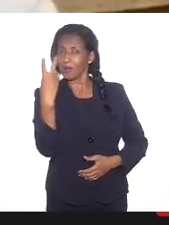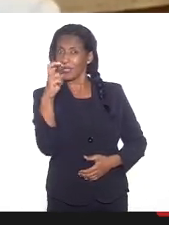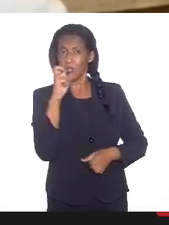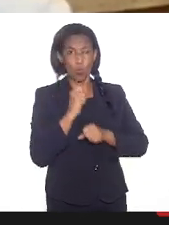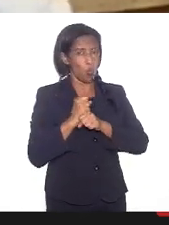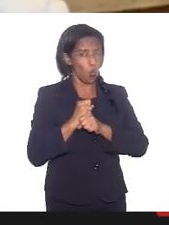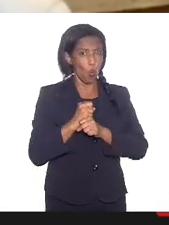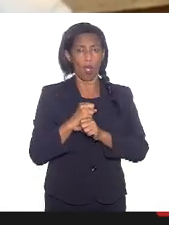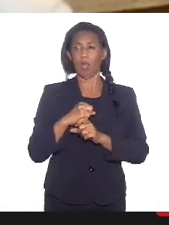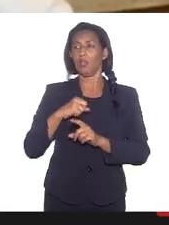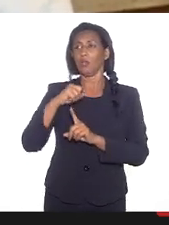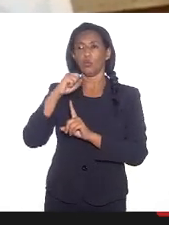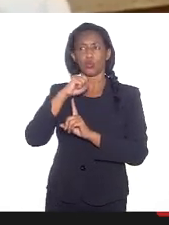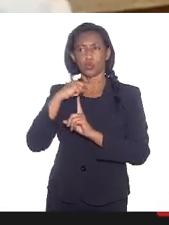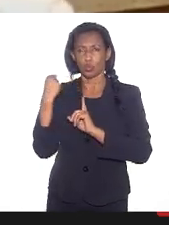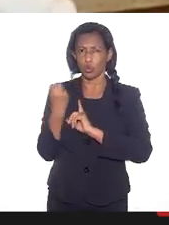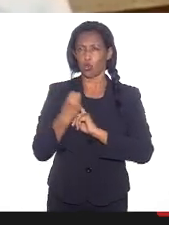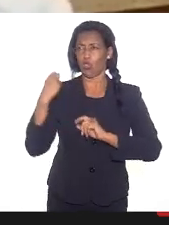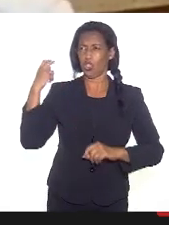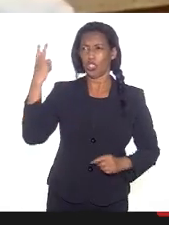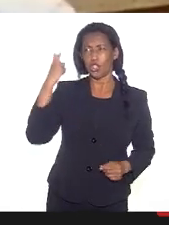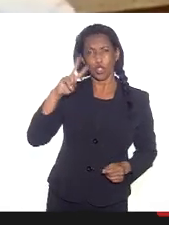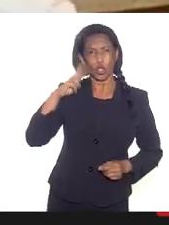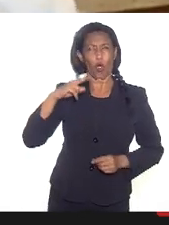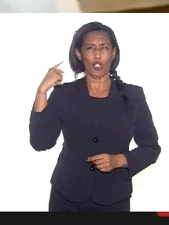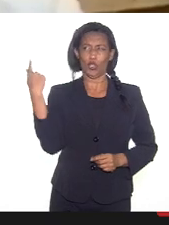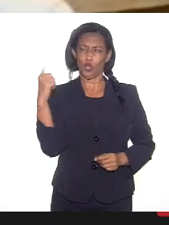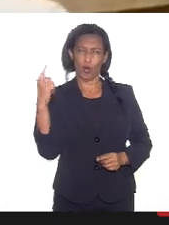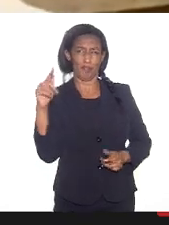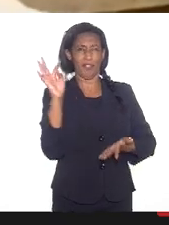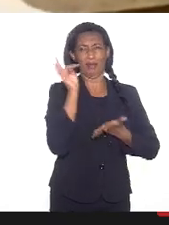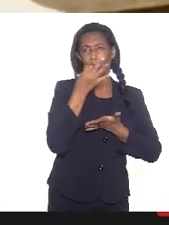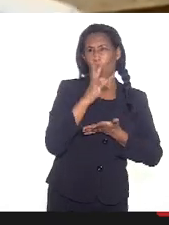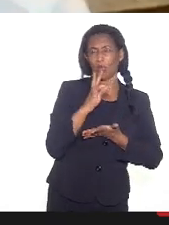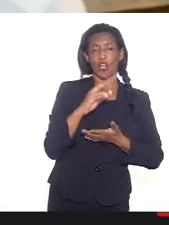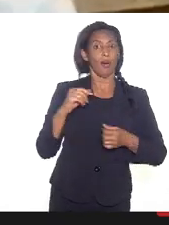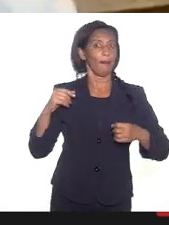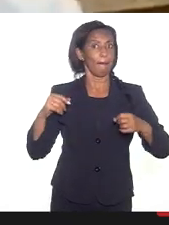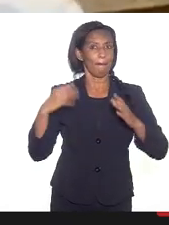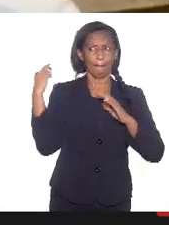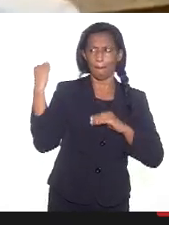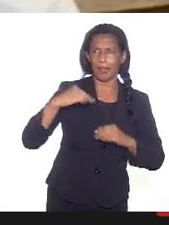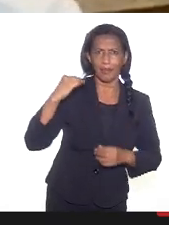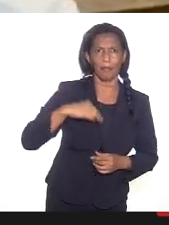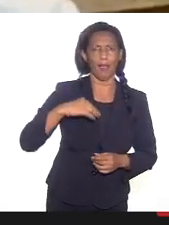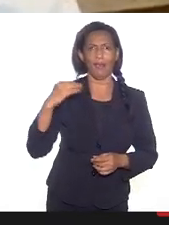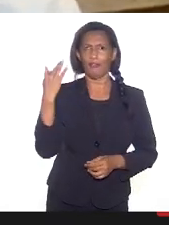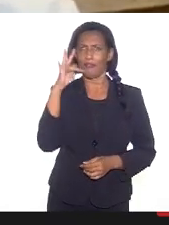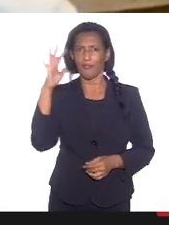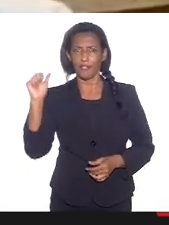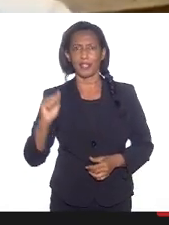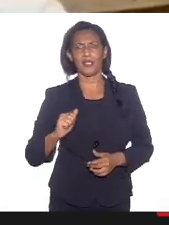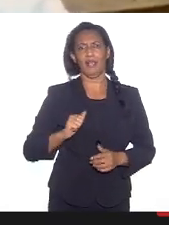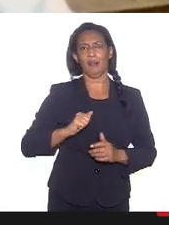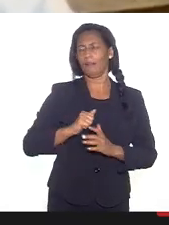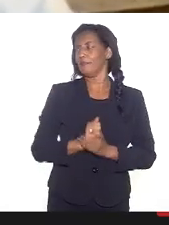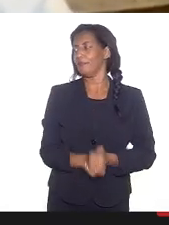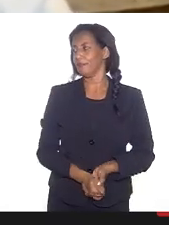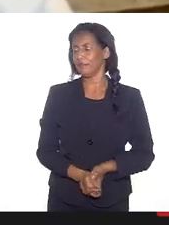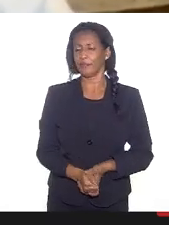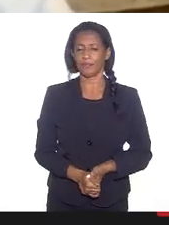sociologia, antropologia, história, geografia, teologia, matemática, física, química,